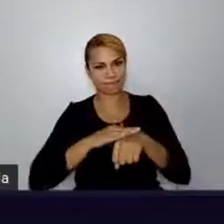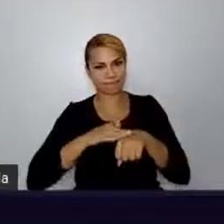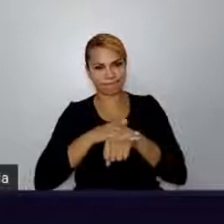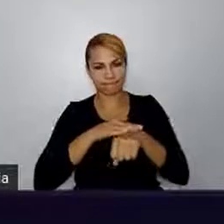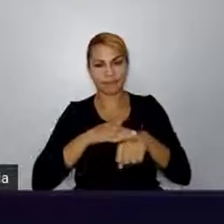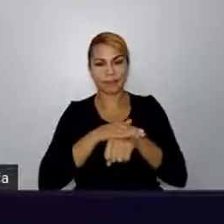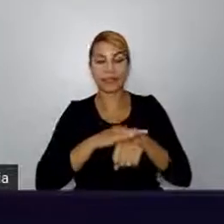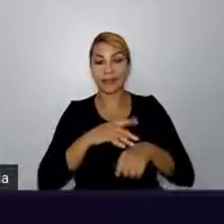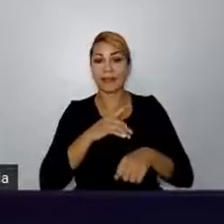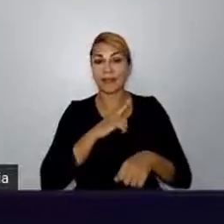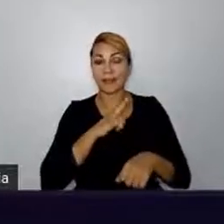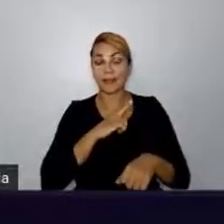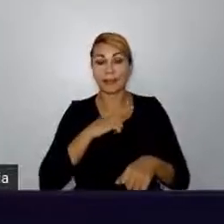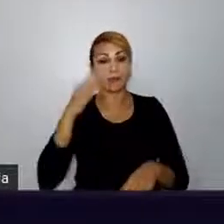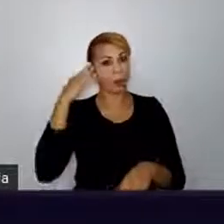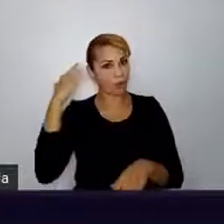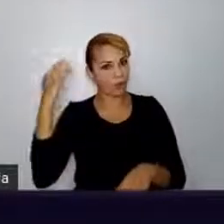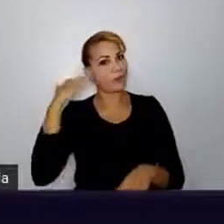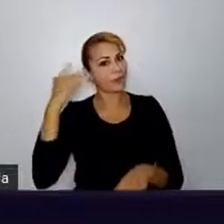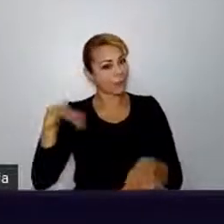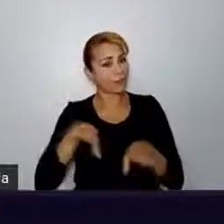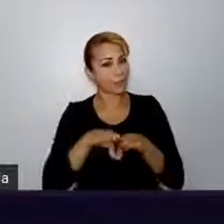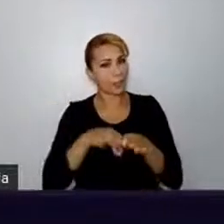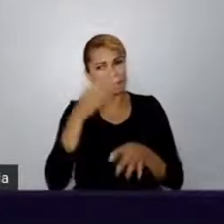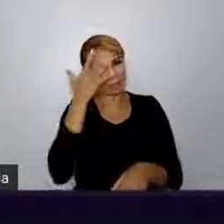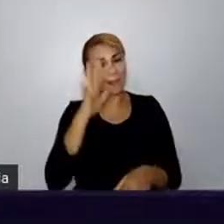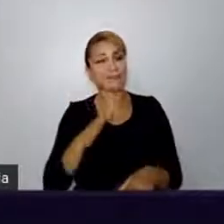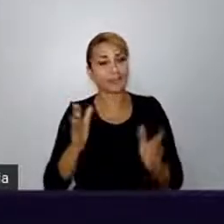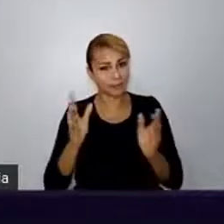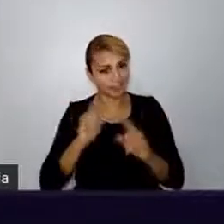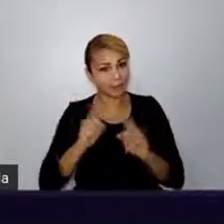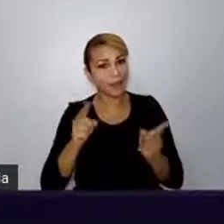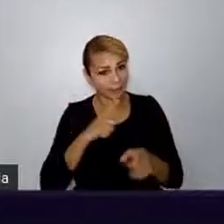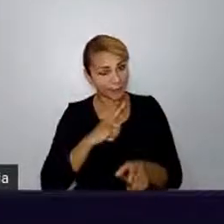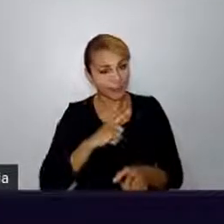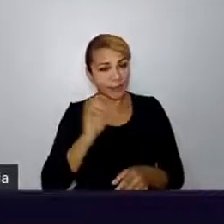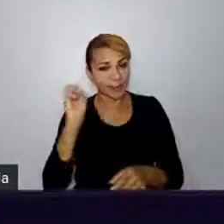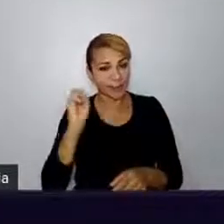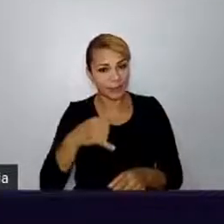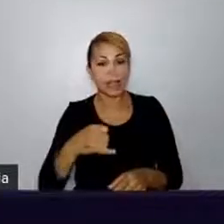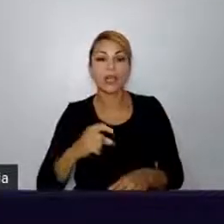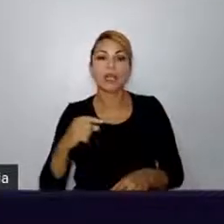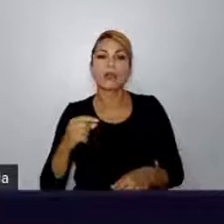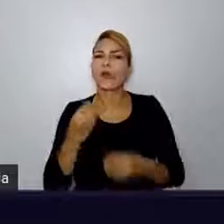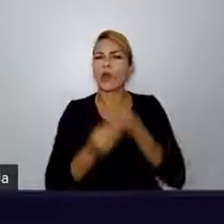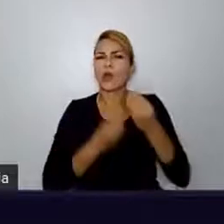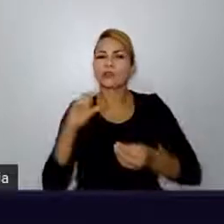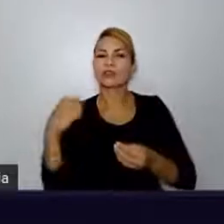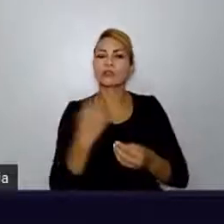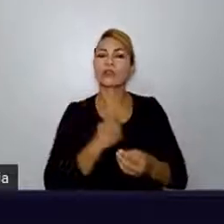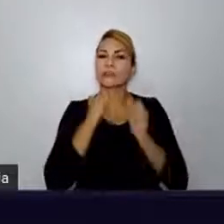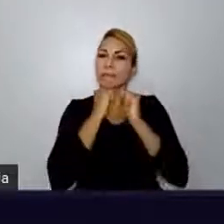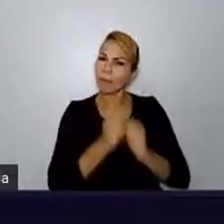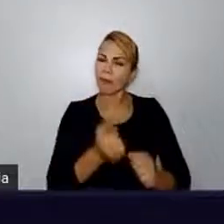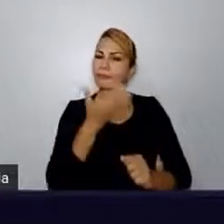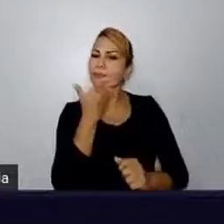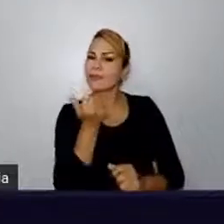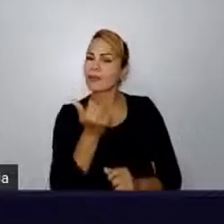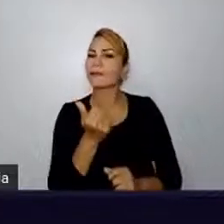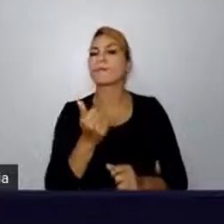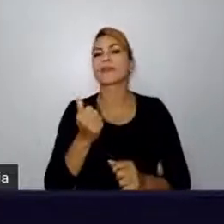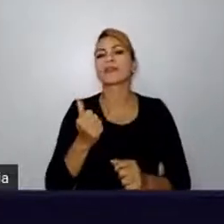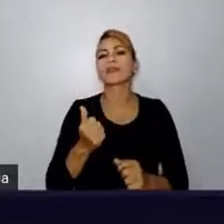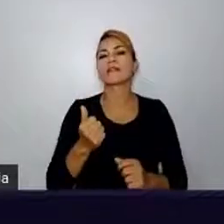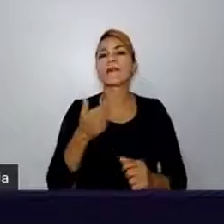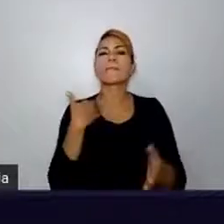eu não sabia. E como é que a gente pode ser melhor nesse jogar a conversa fora? A primeira coisa